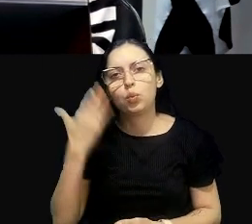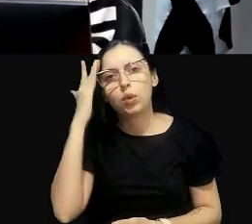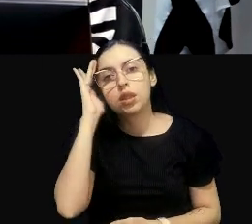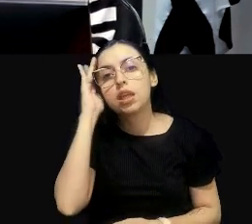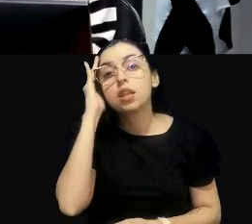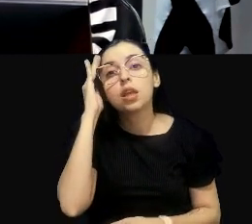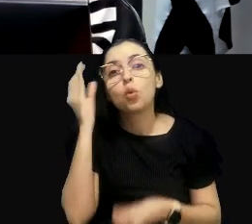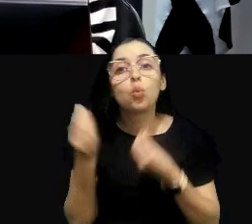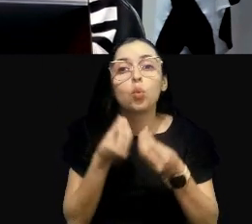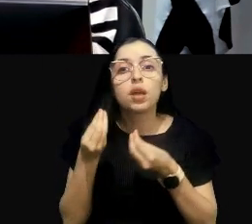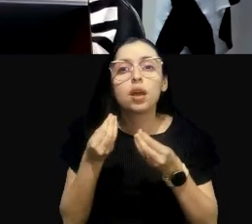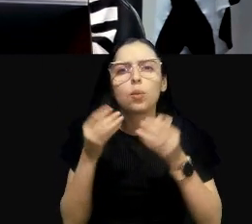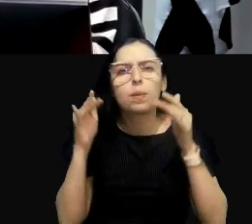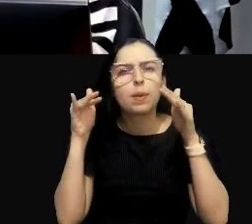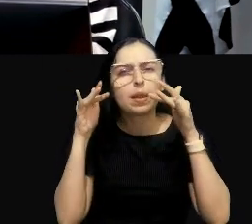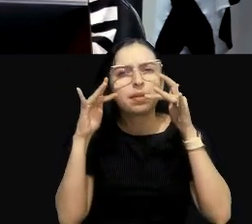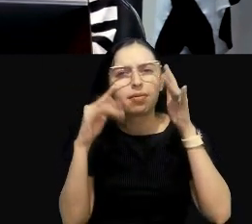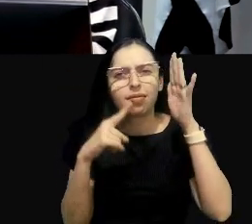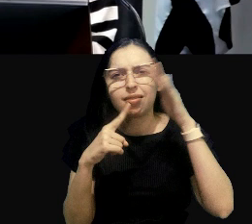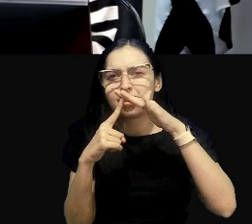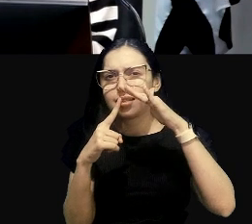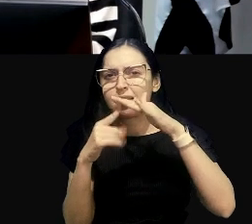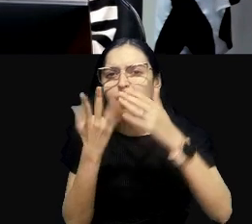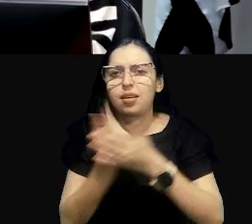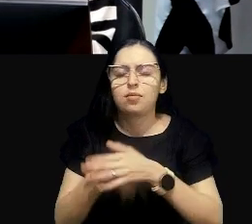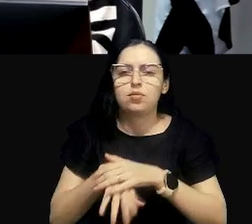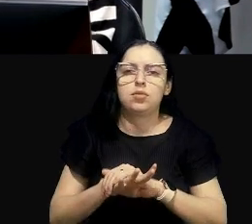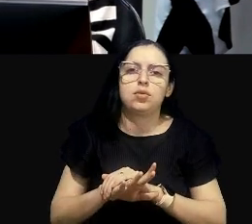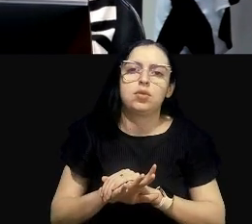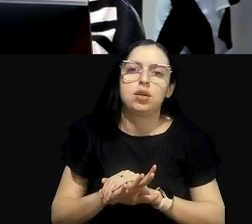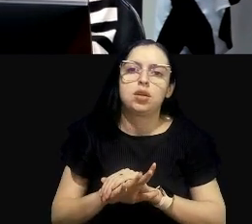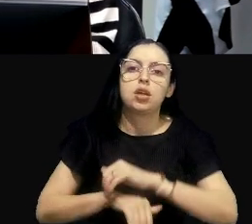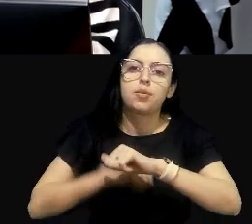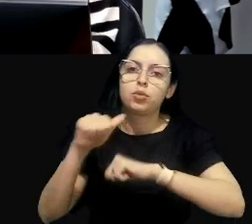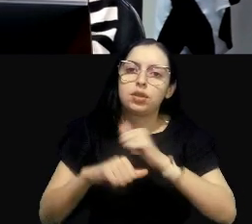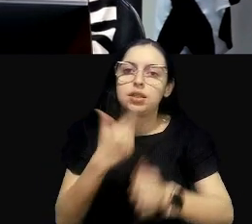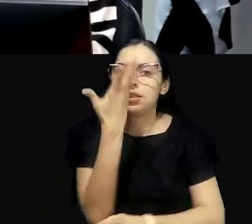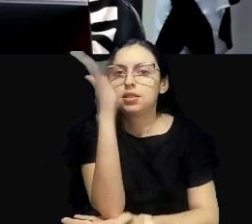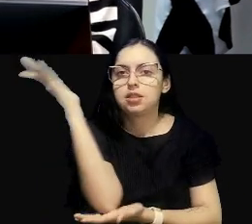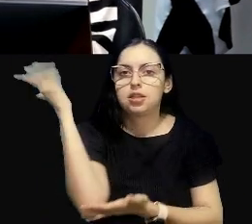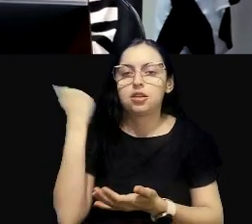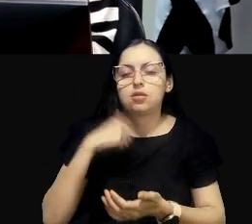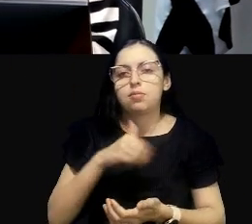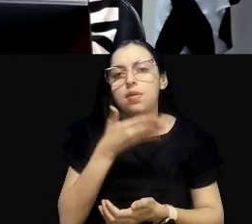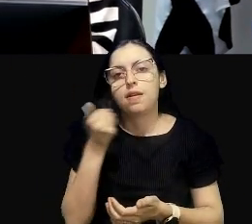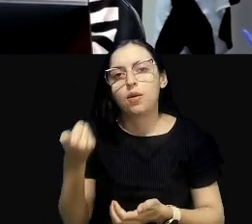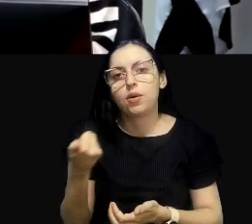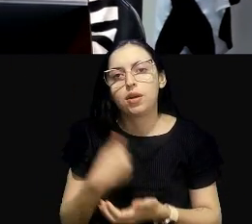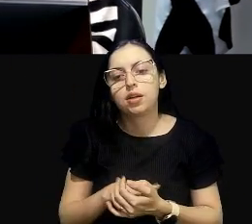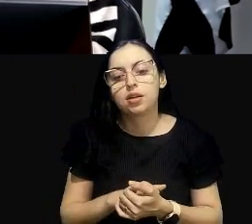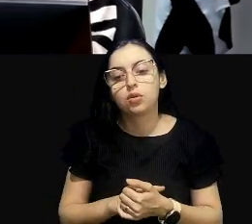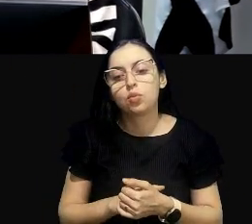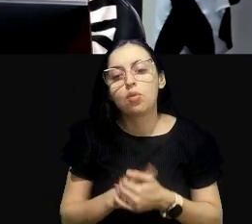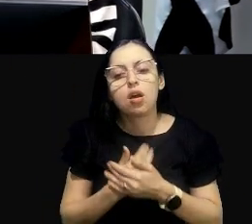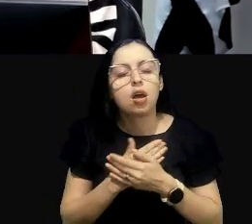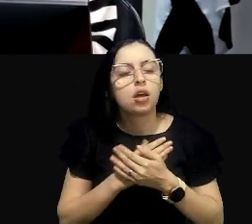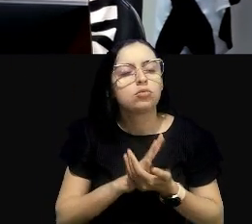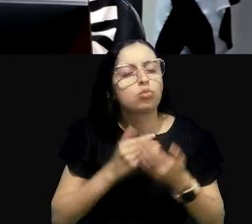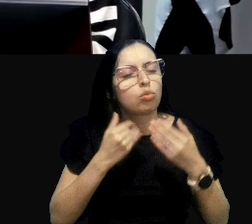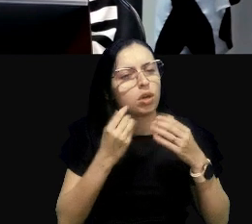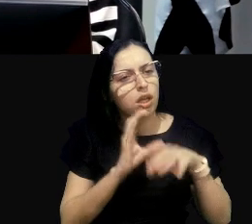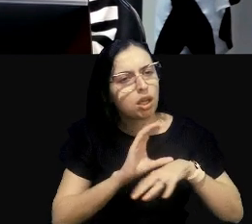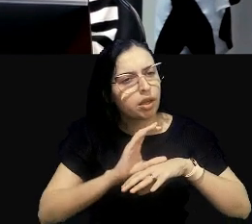seria até os limites dessa recuperação. Enquanto que, na avaliação, a gente constrói cenários